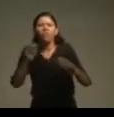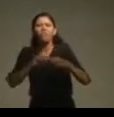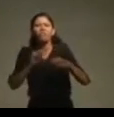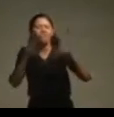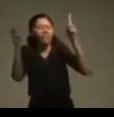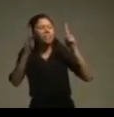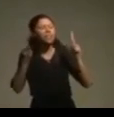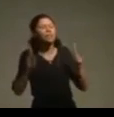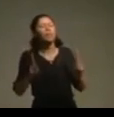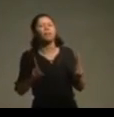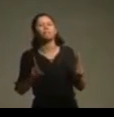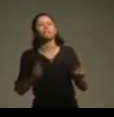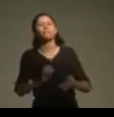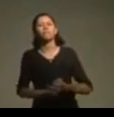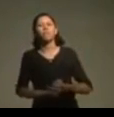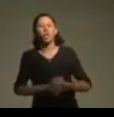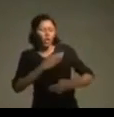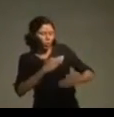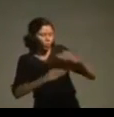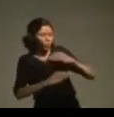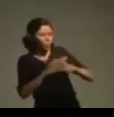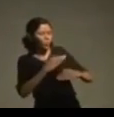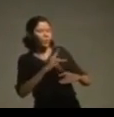agora dentro dos nossos corações. Muito obrigado.